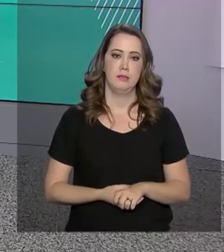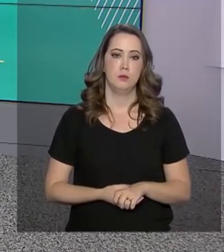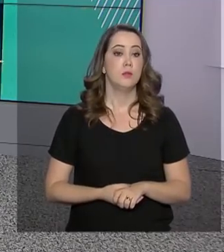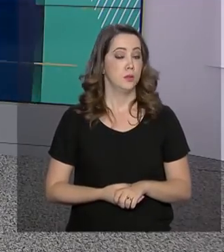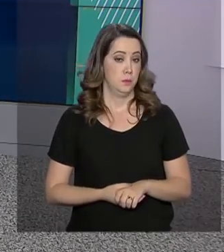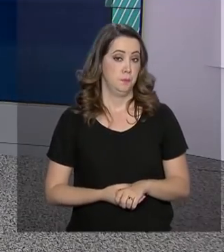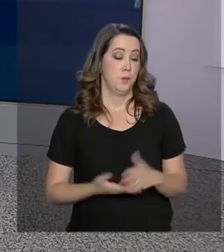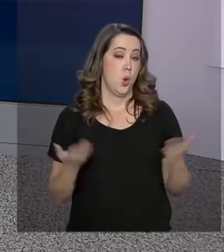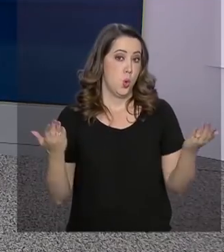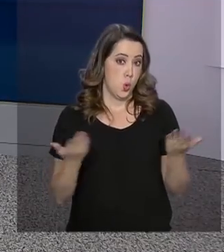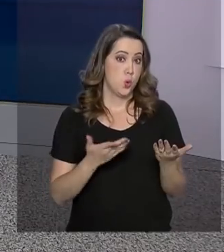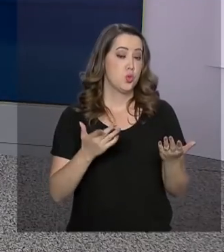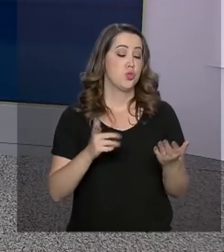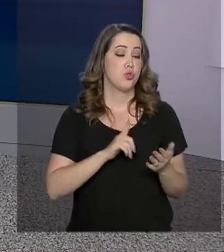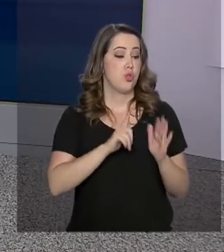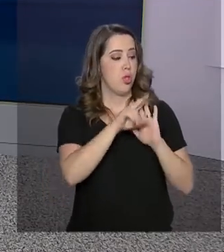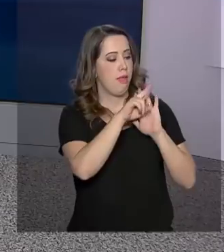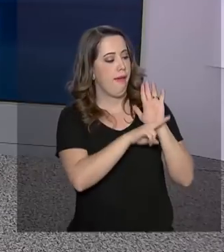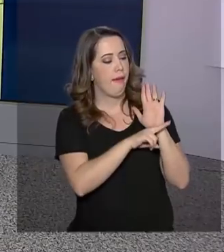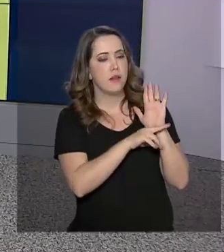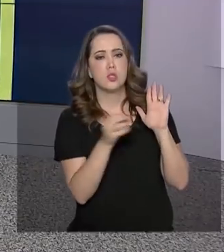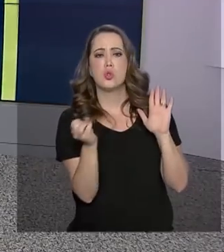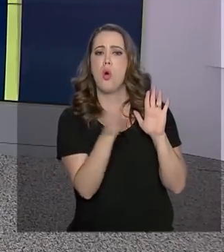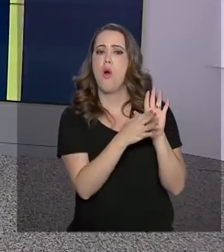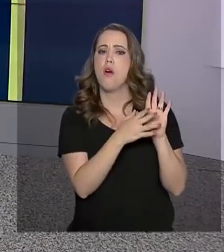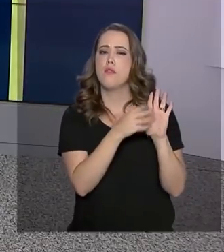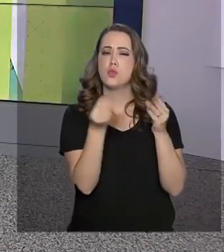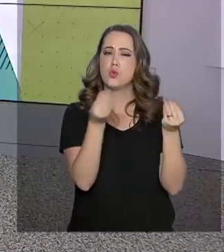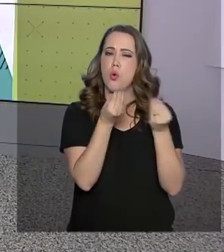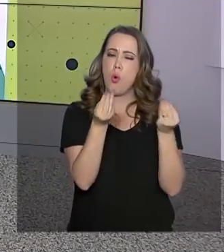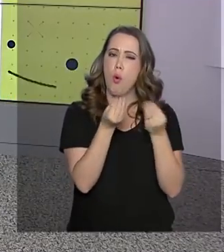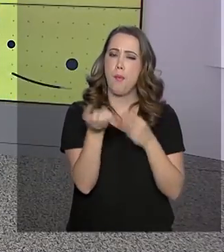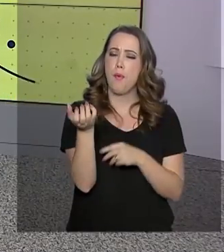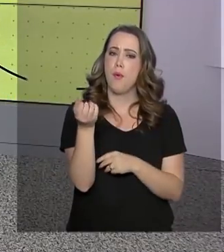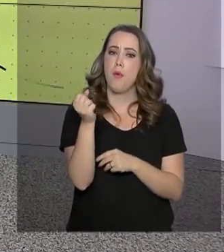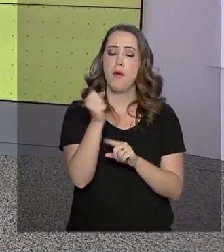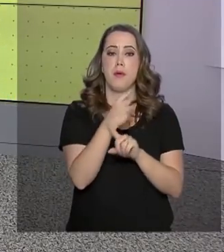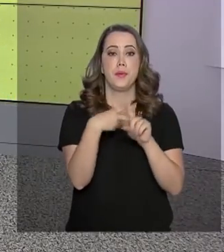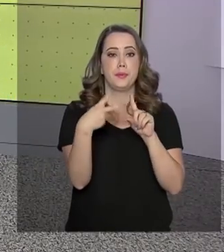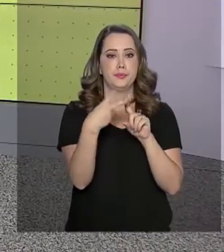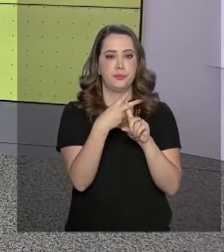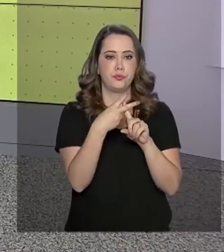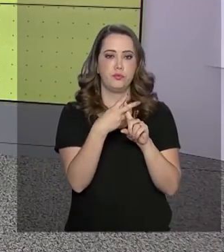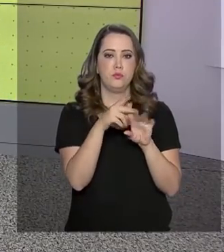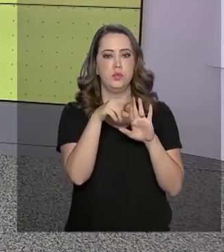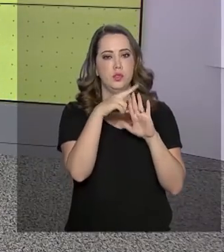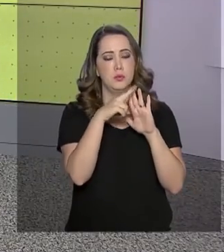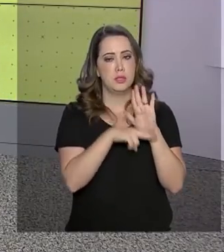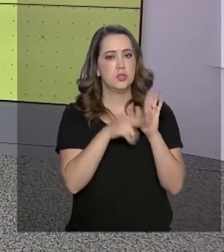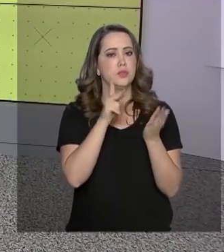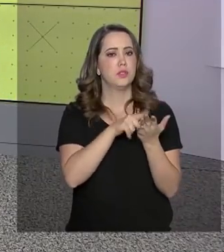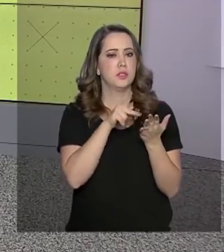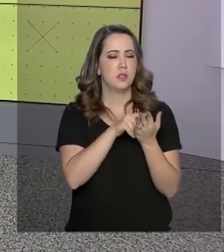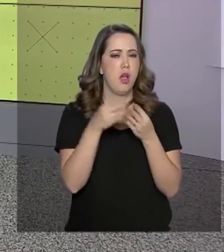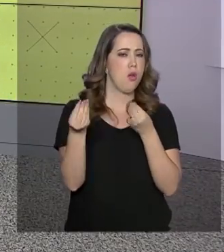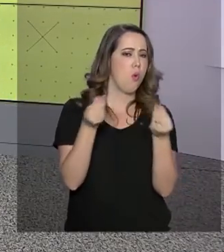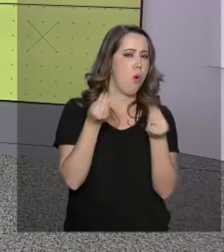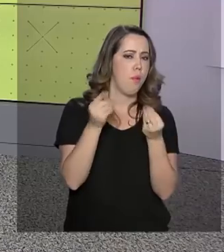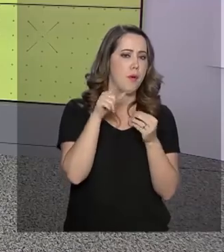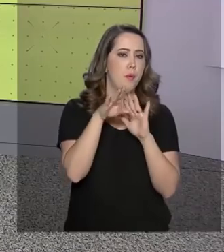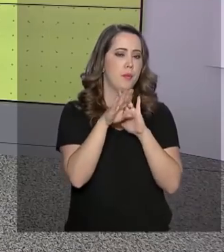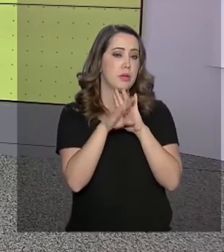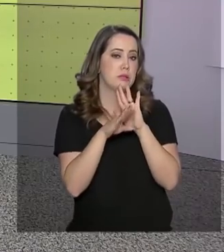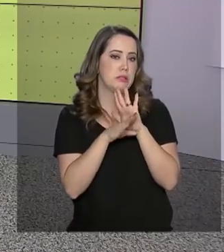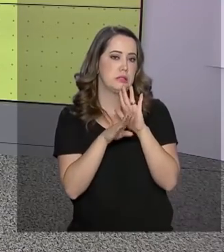publicadas hoje as novas regras sobre a revisão dos benefícios previdenciários. A medida, na prática, diz como será o